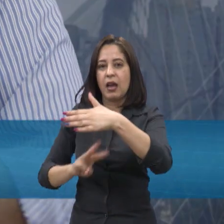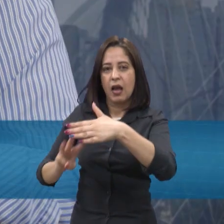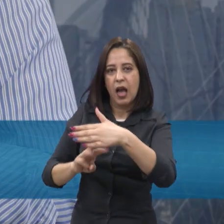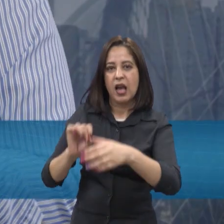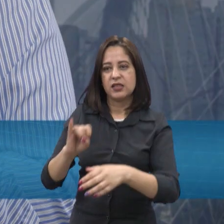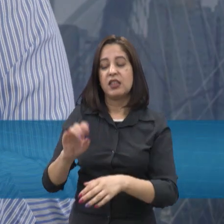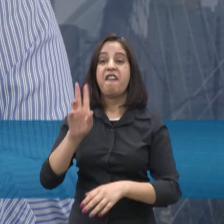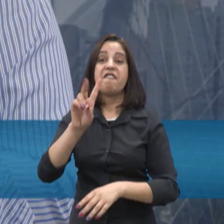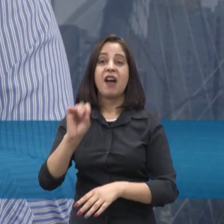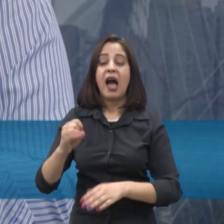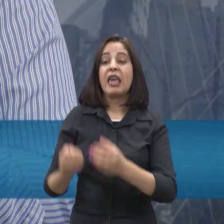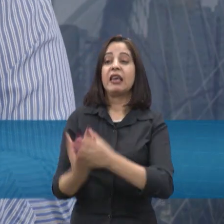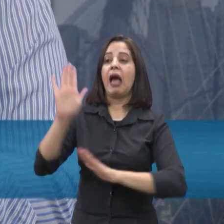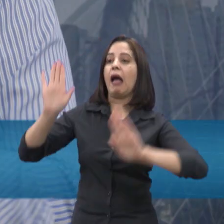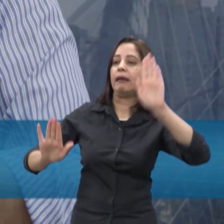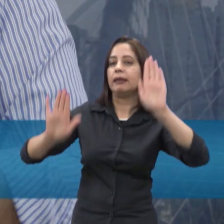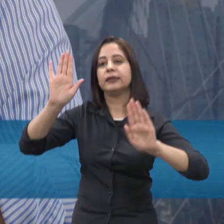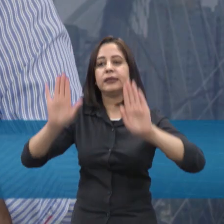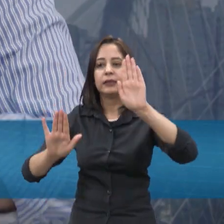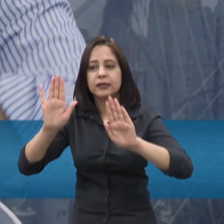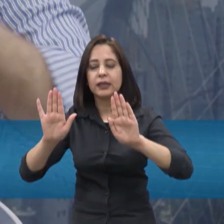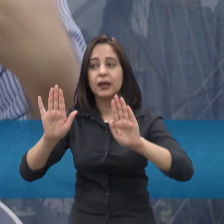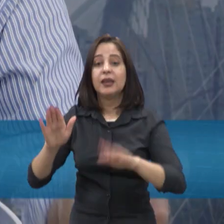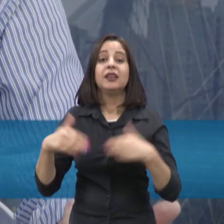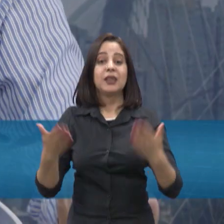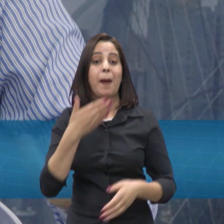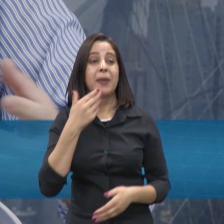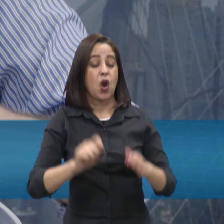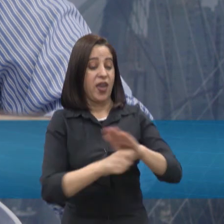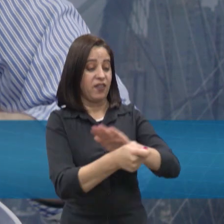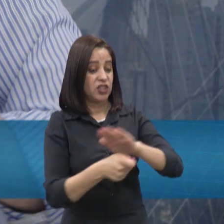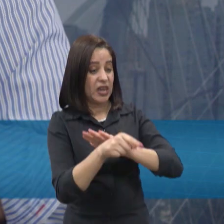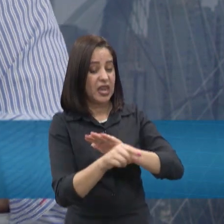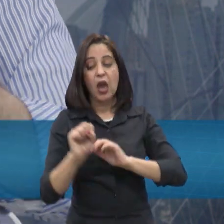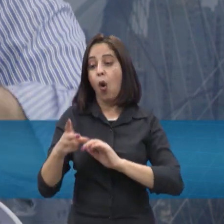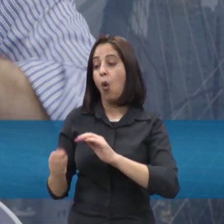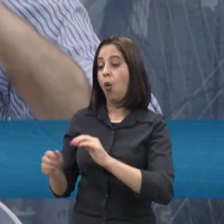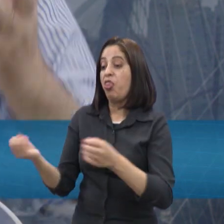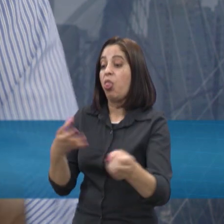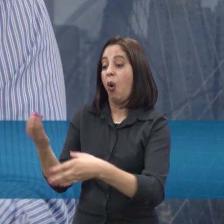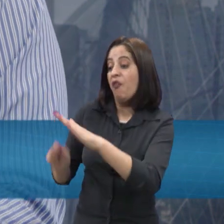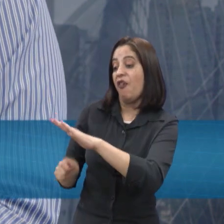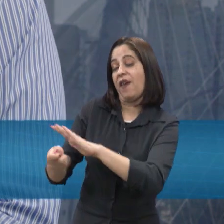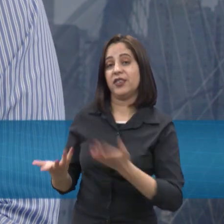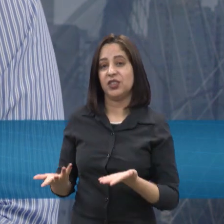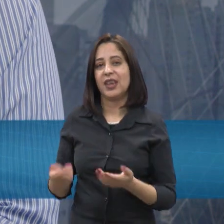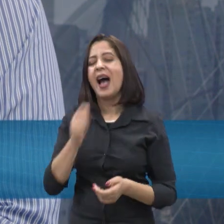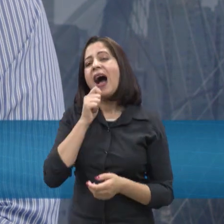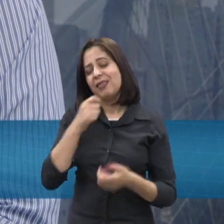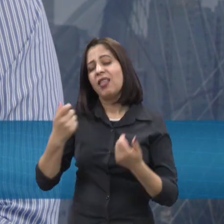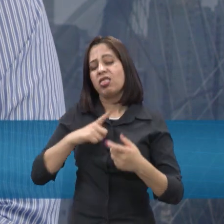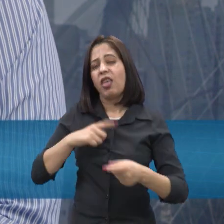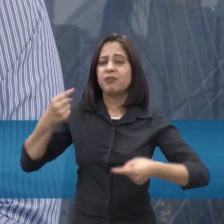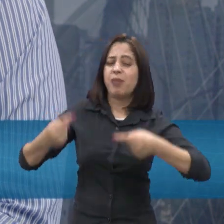licitação, aquela coisa, compensa mais renovar o que tem ou investir em coisa nova, tem muita discussão sobre isso, mas